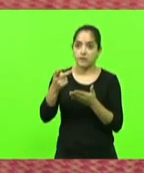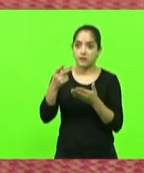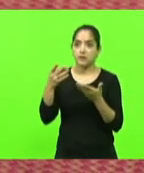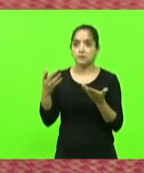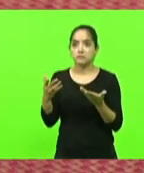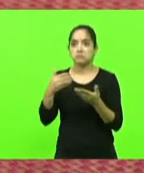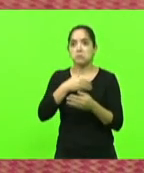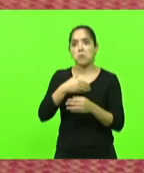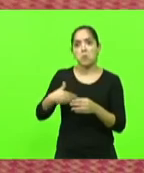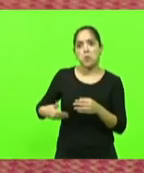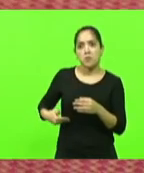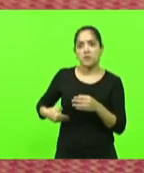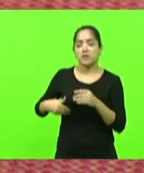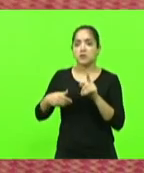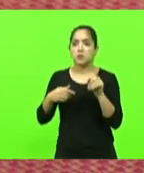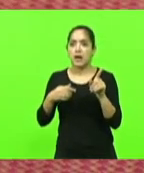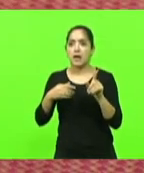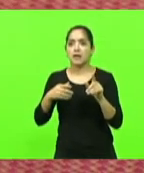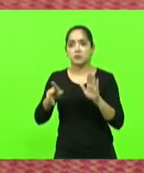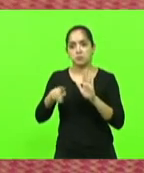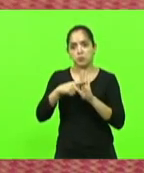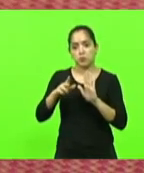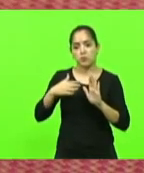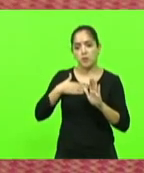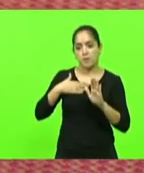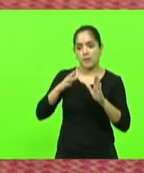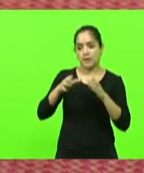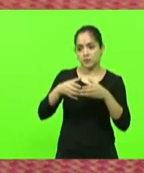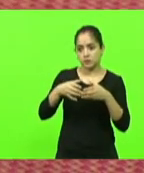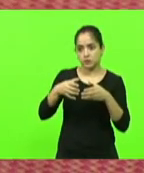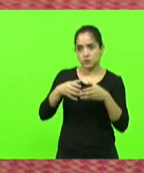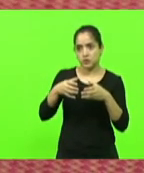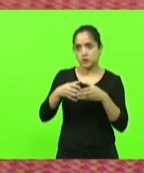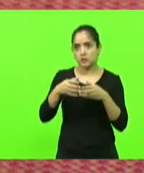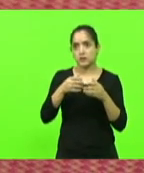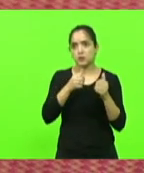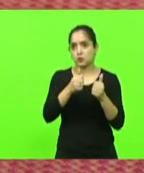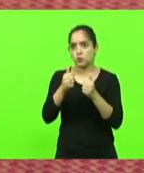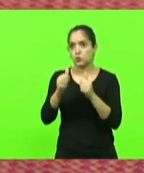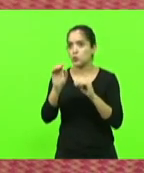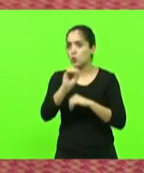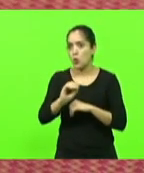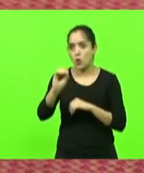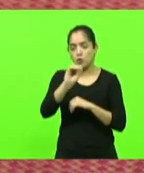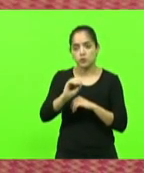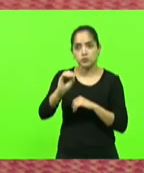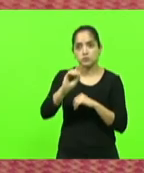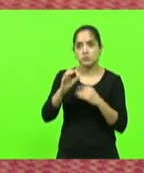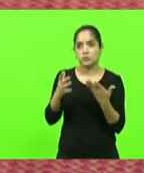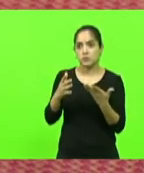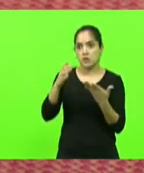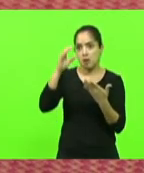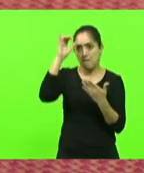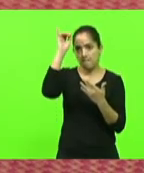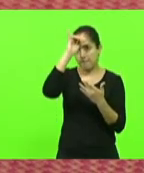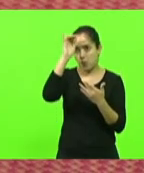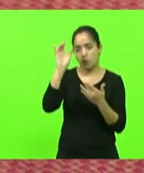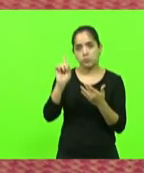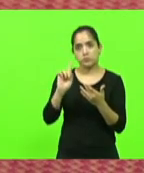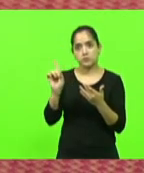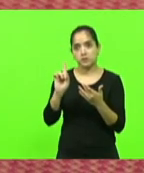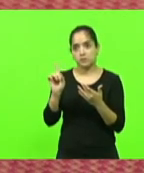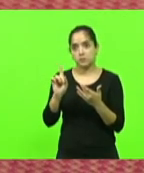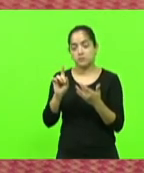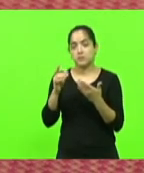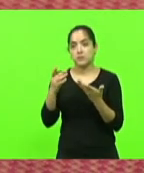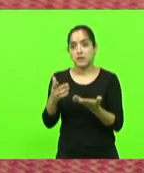governo porque é do meu partido está tudo mil maravilhas catarinense não é bobo então nós